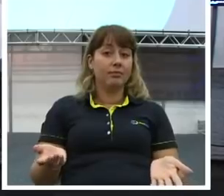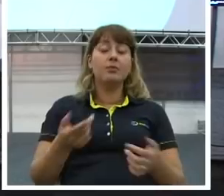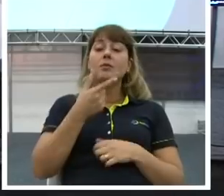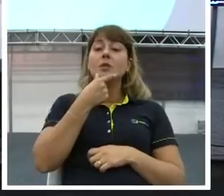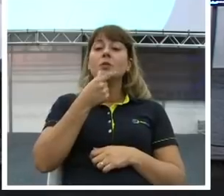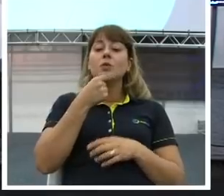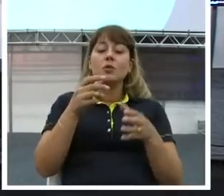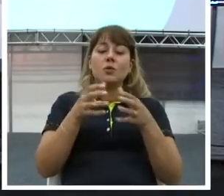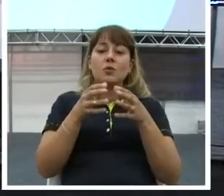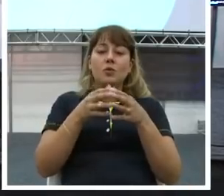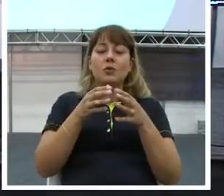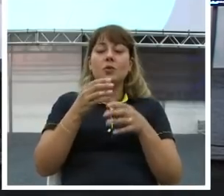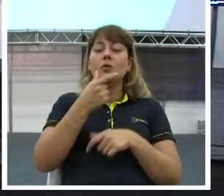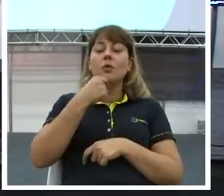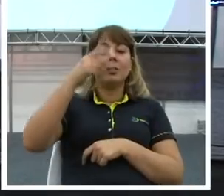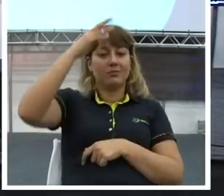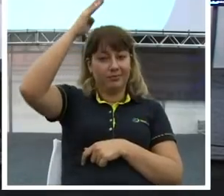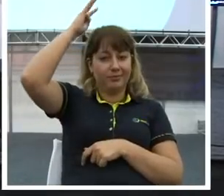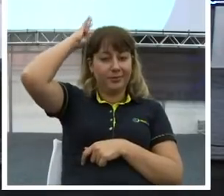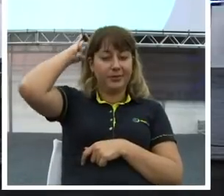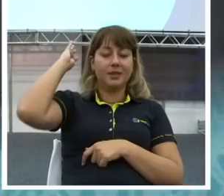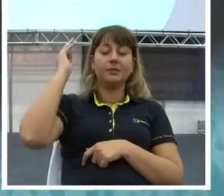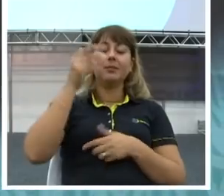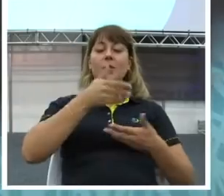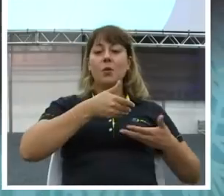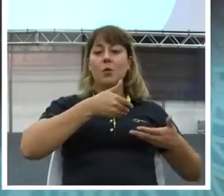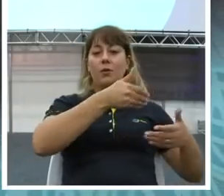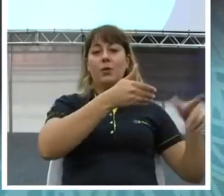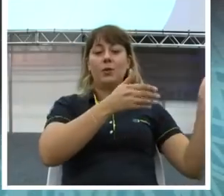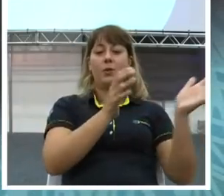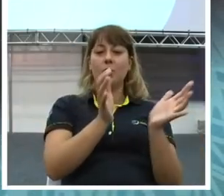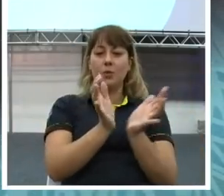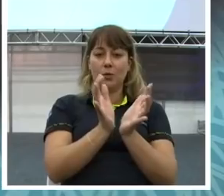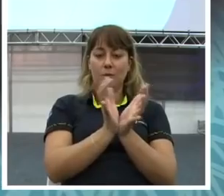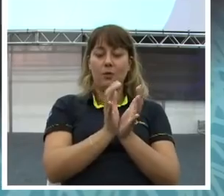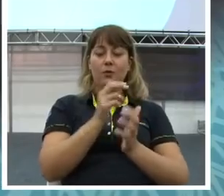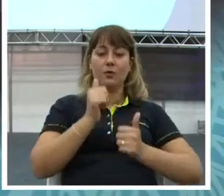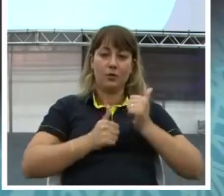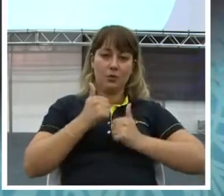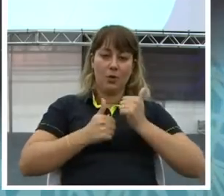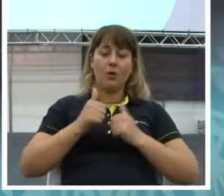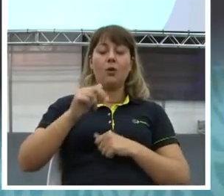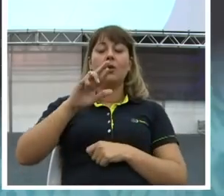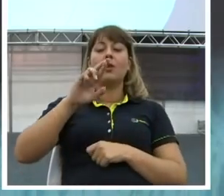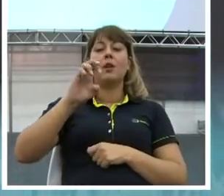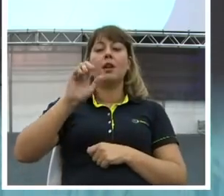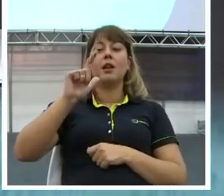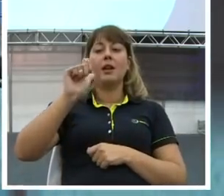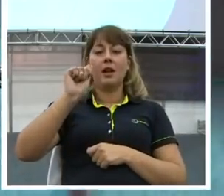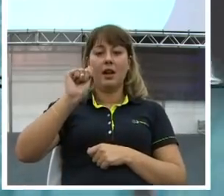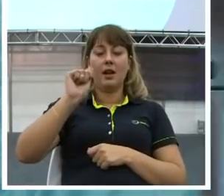está fazendo charme, por enquanto. Não vai. Por quê? Porque ele merece.